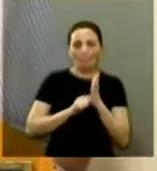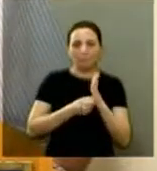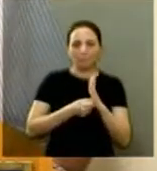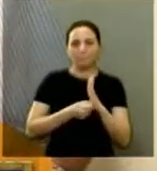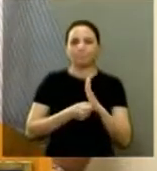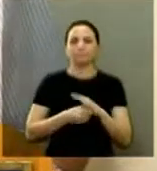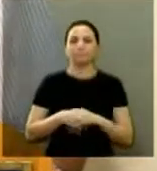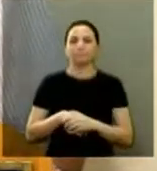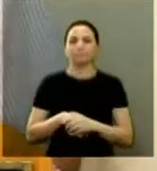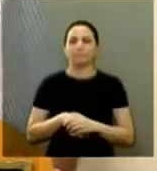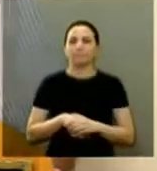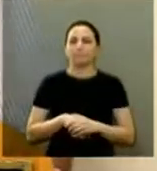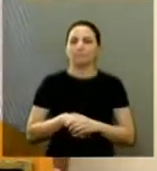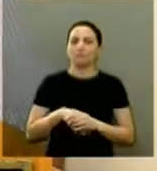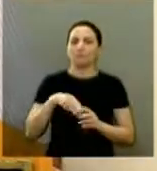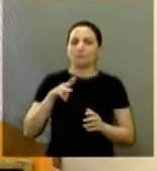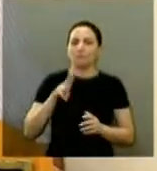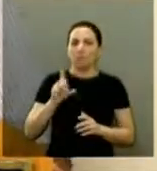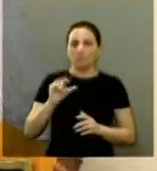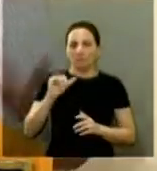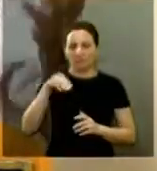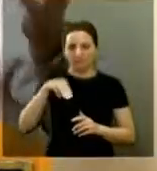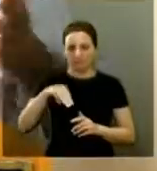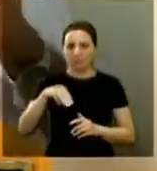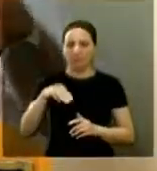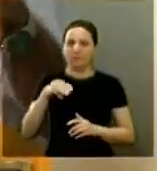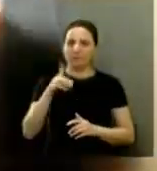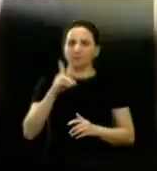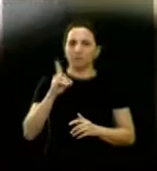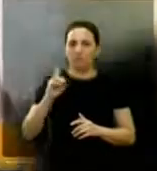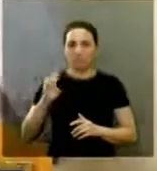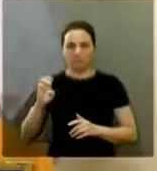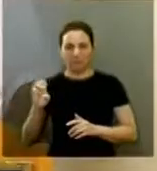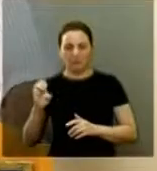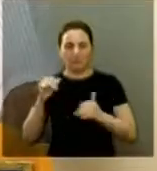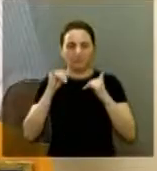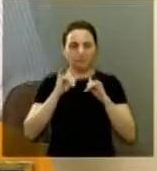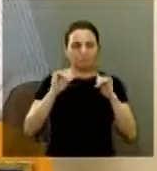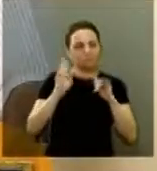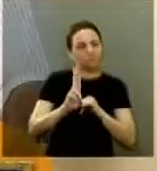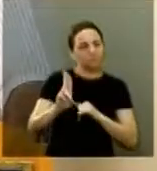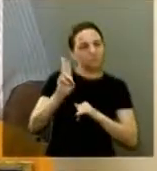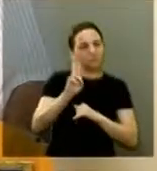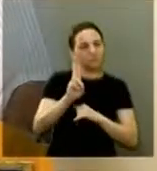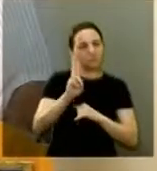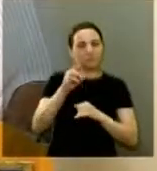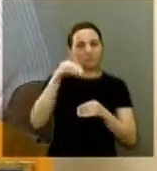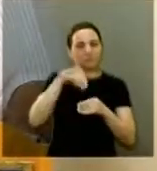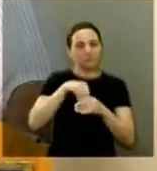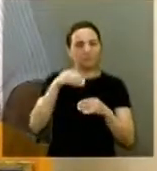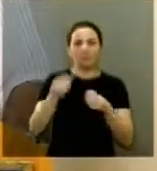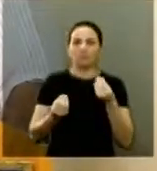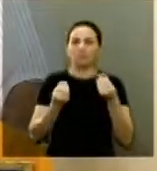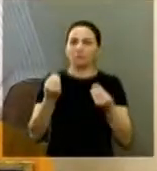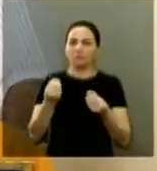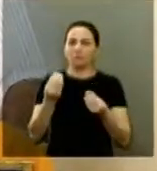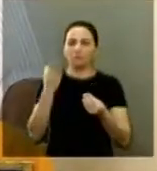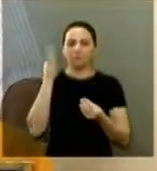imagina você William desviando dinheiro aqui do DAI para fazer a tua campanha entendeu